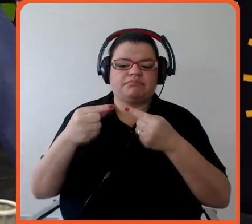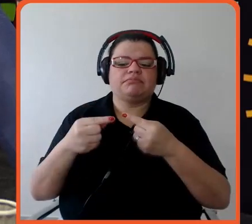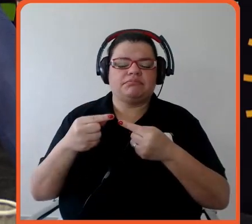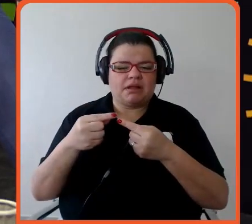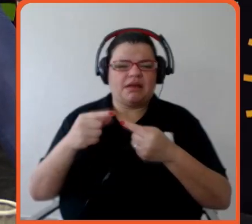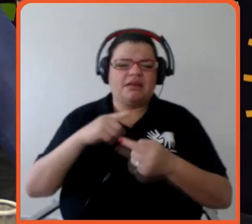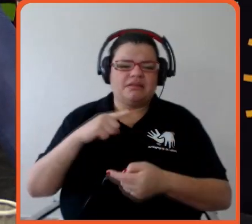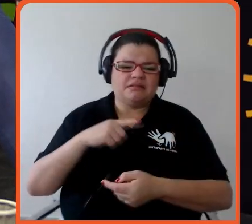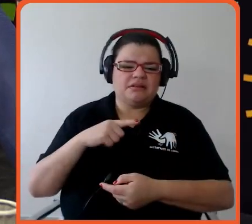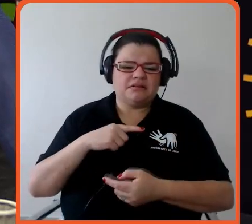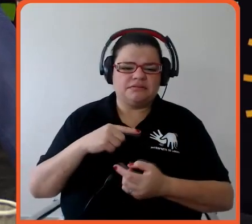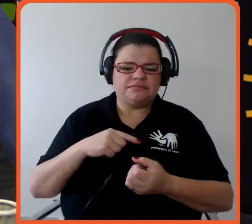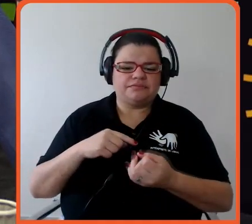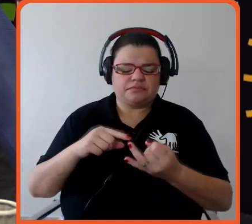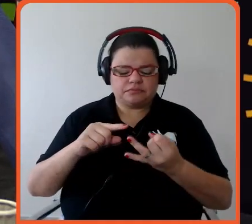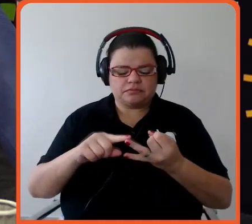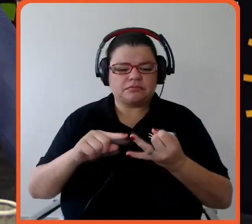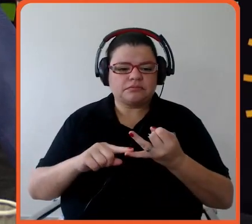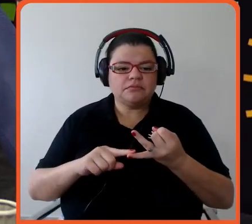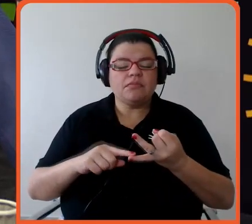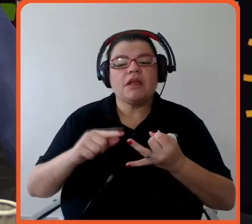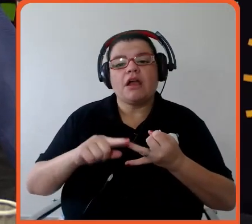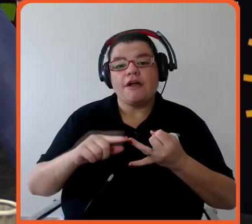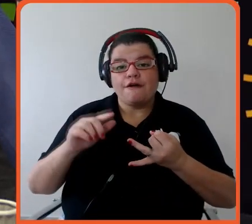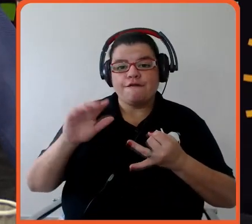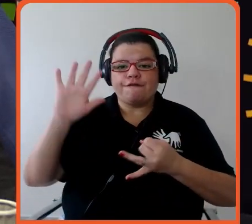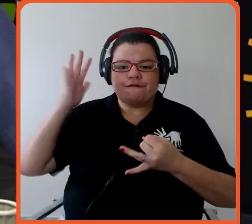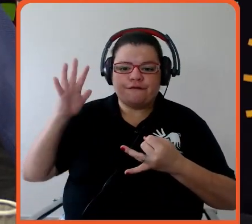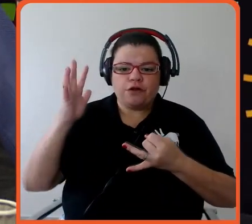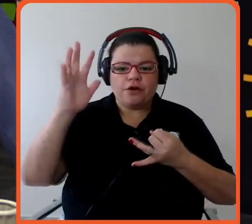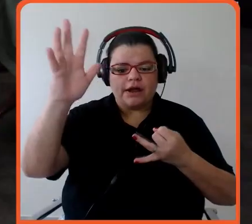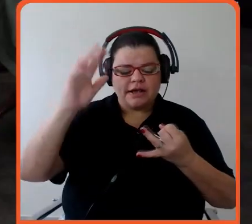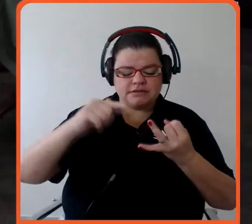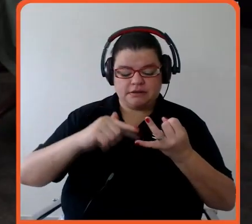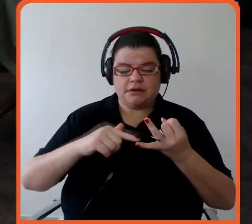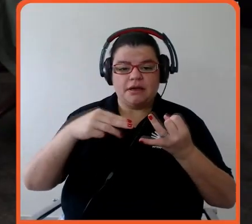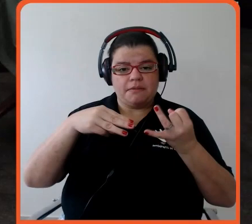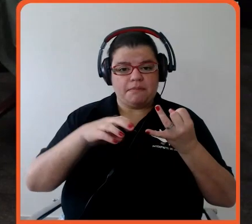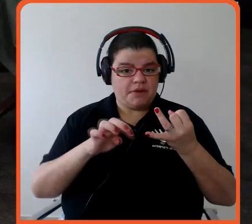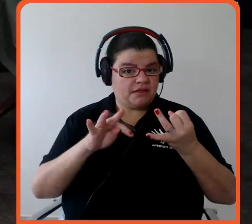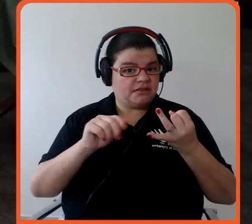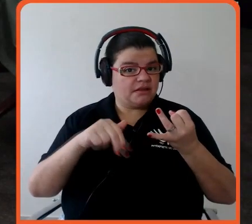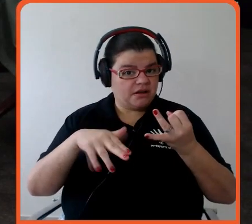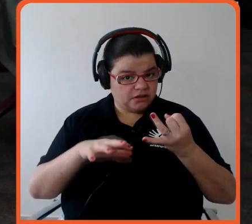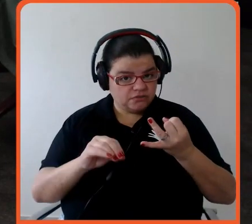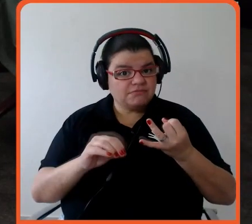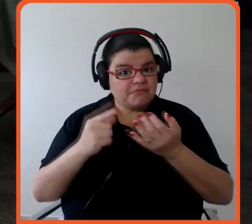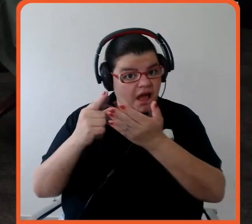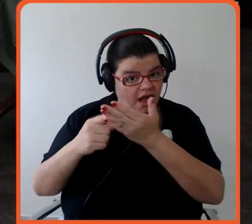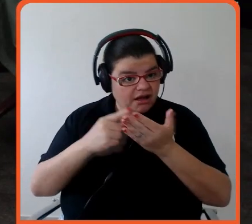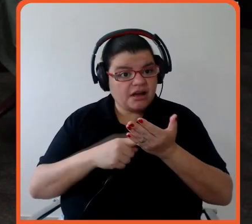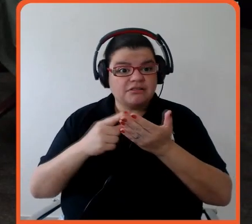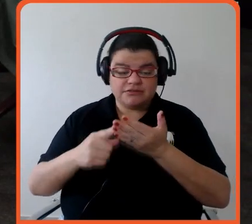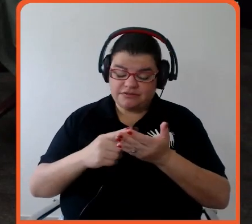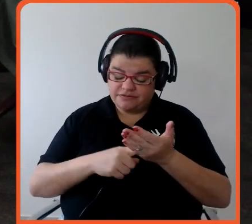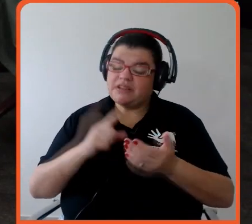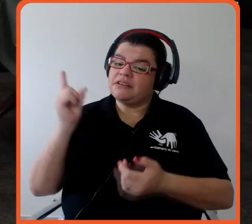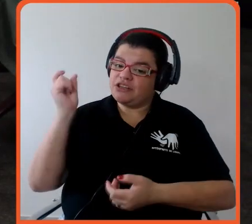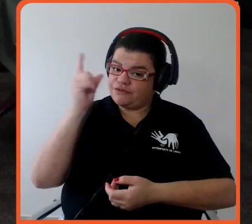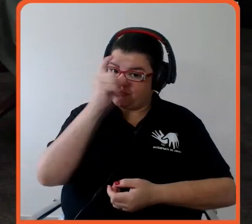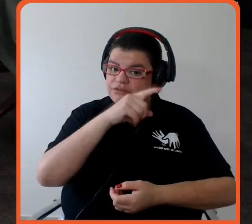acordos, né, o de florestas e o de metano, a gente vai ter dificuldades para endereçá-los sim no Brasil.